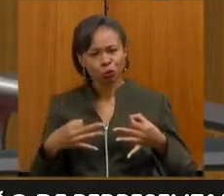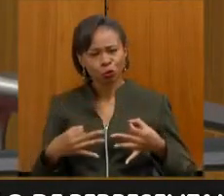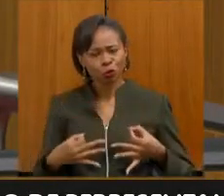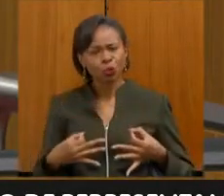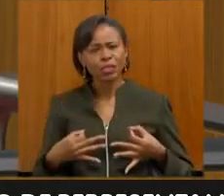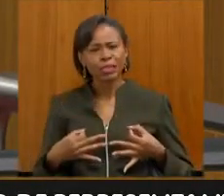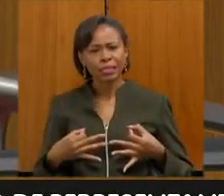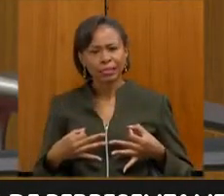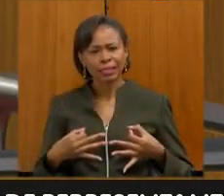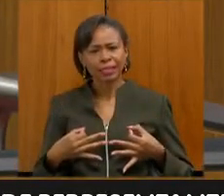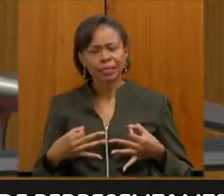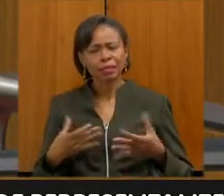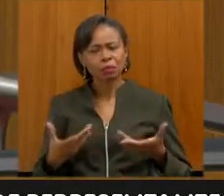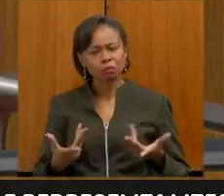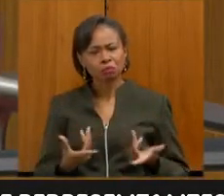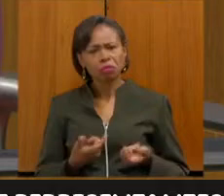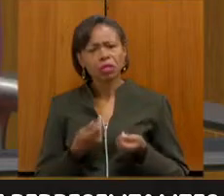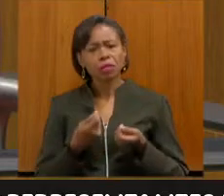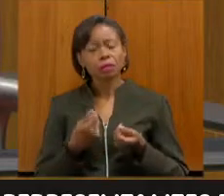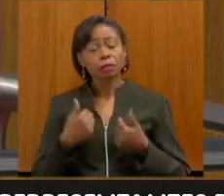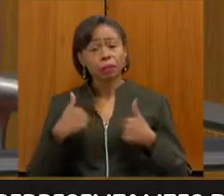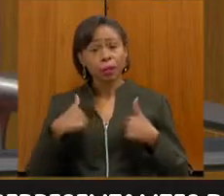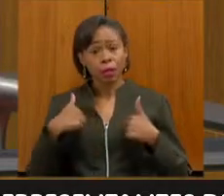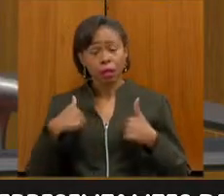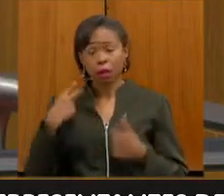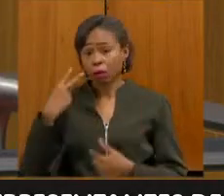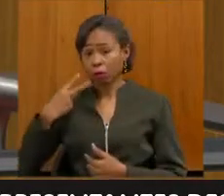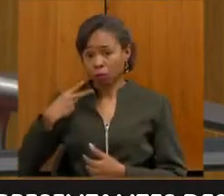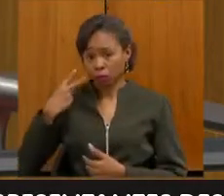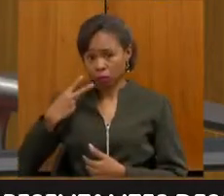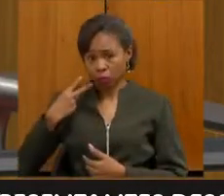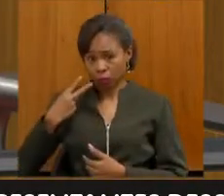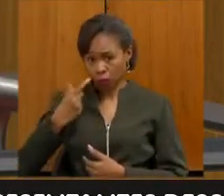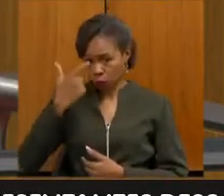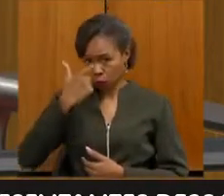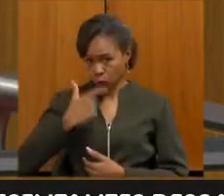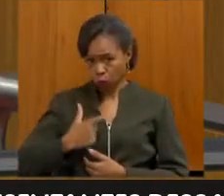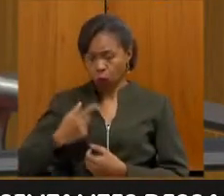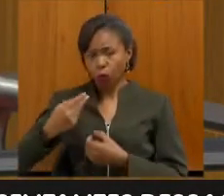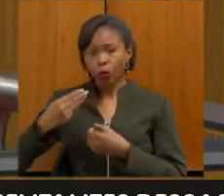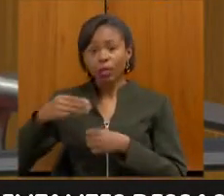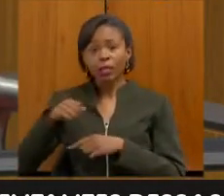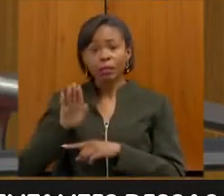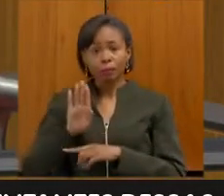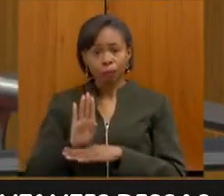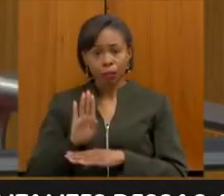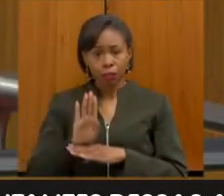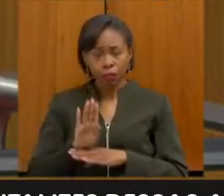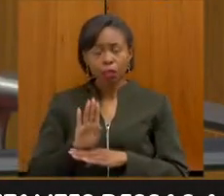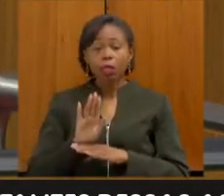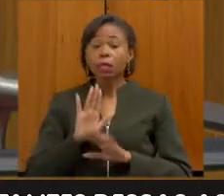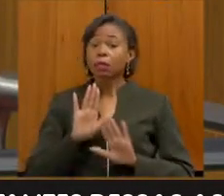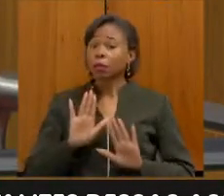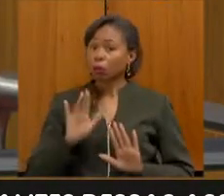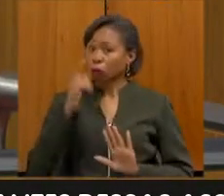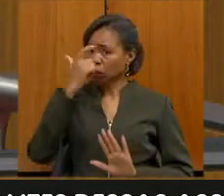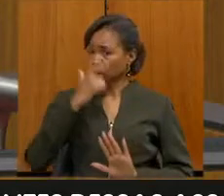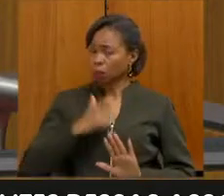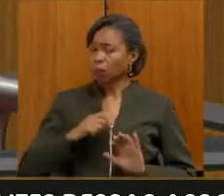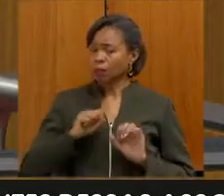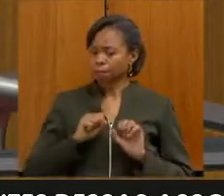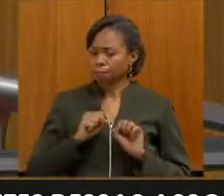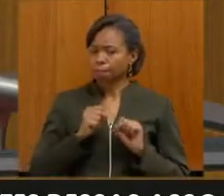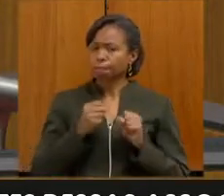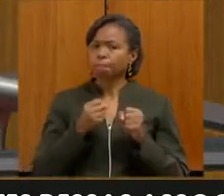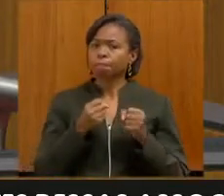Como vereador no município de Betim, uma das bandeiras que a gente tem defendido, apesar de não estar